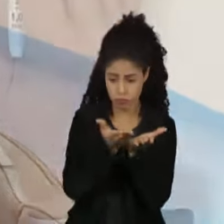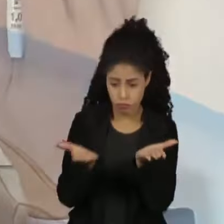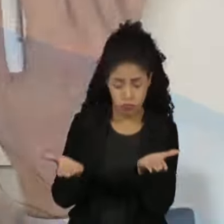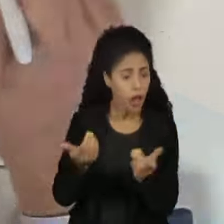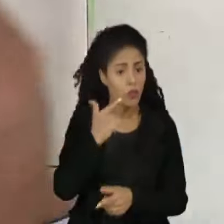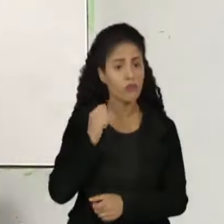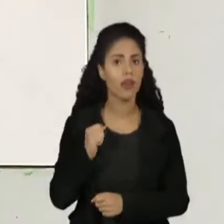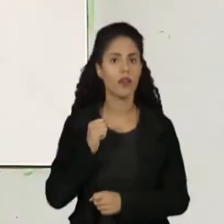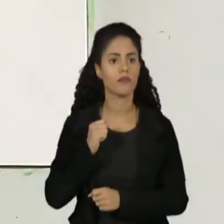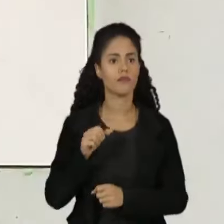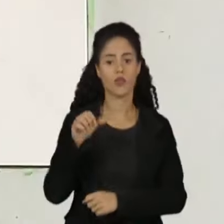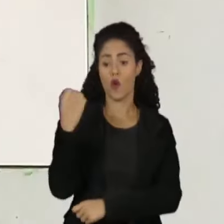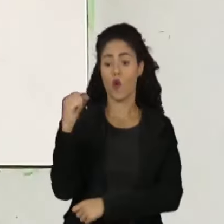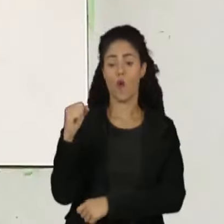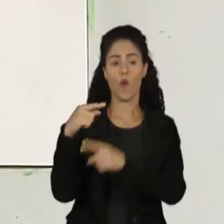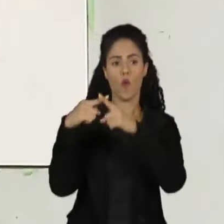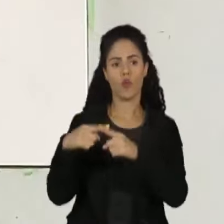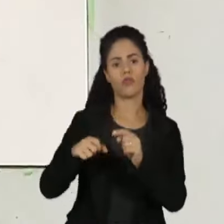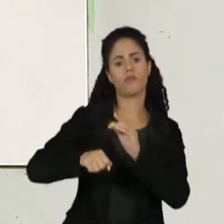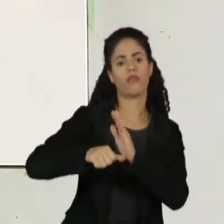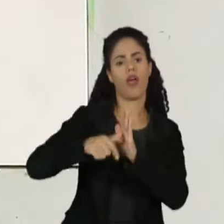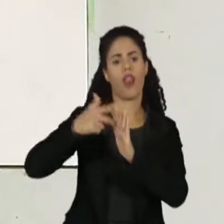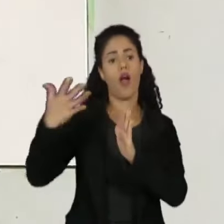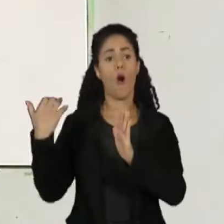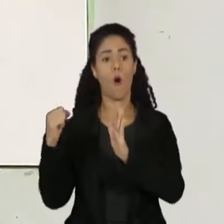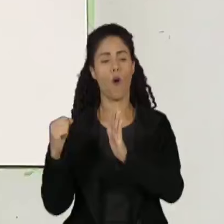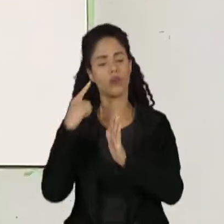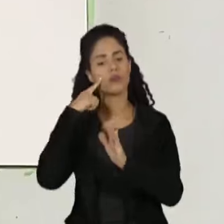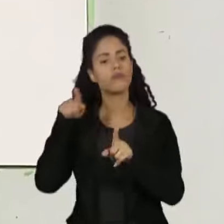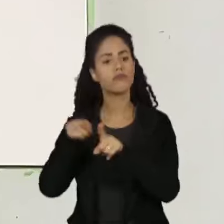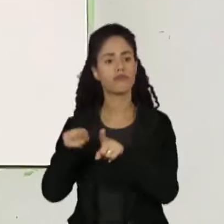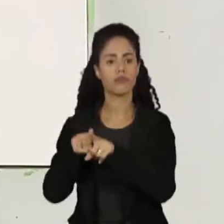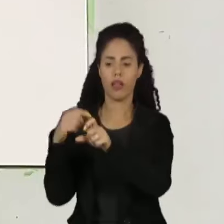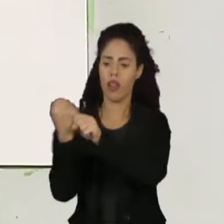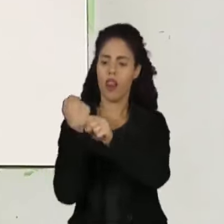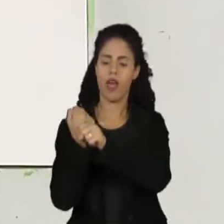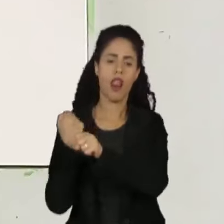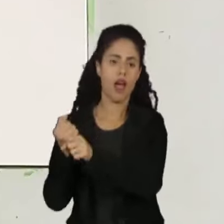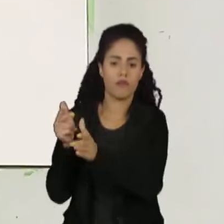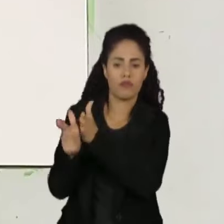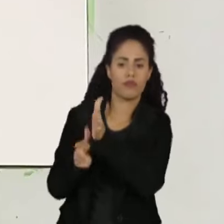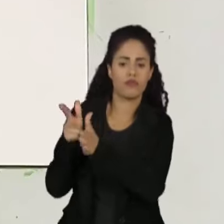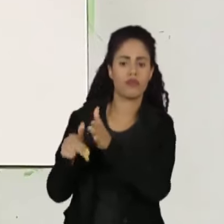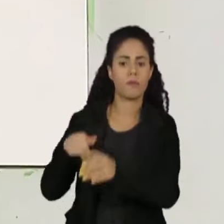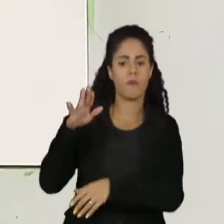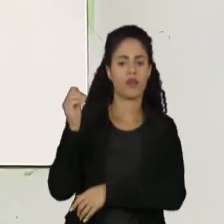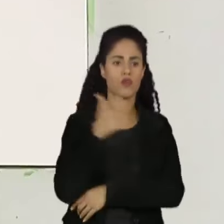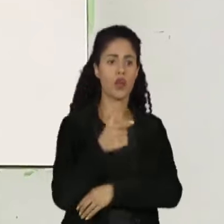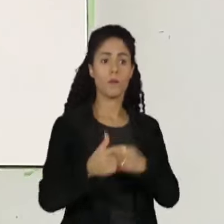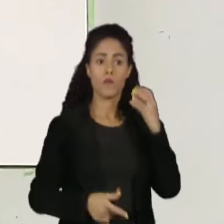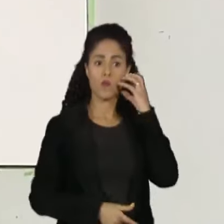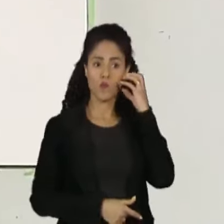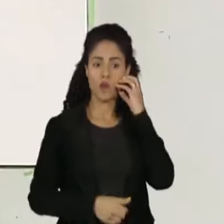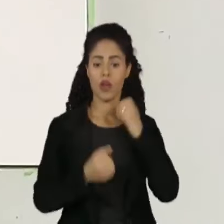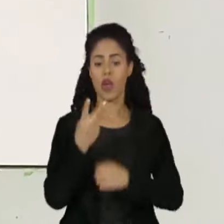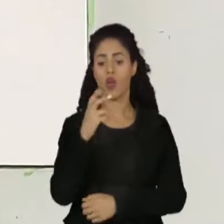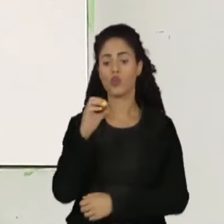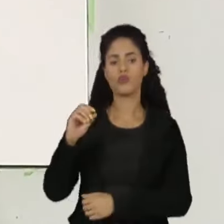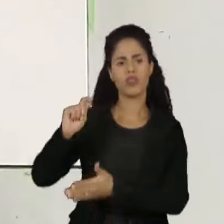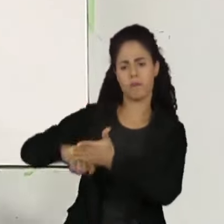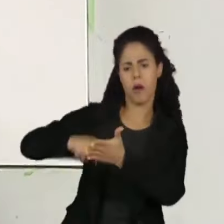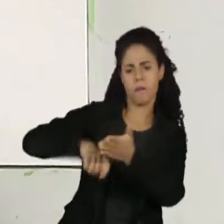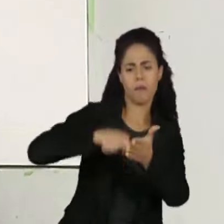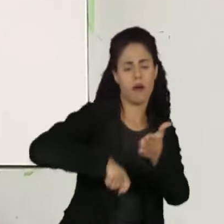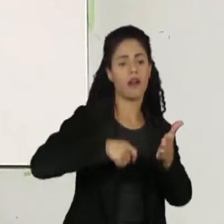ideia, ele faz oito vezes mais obras sem licitação do que o Bruno Covas no auge da pandemia. Mais de 200 contratos que ele